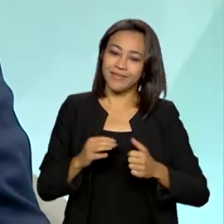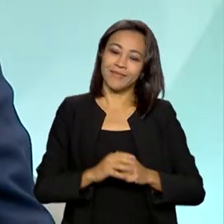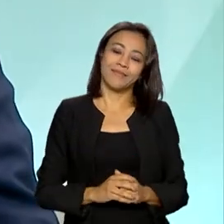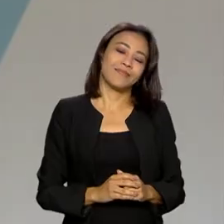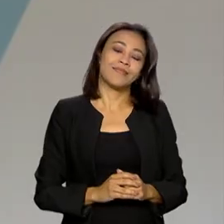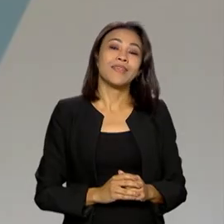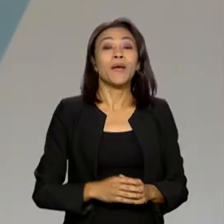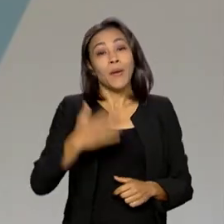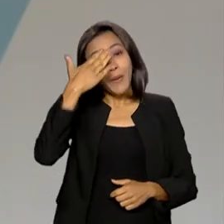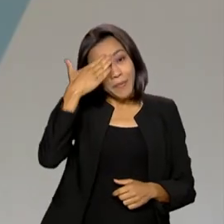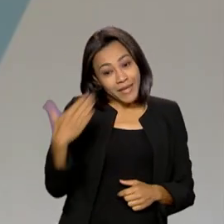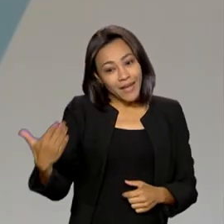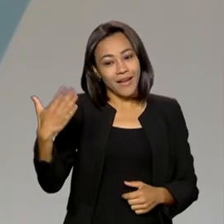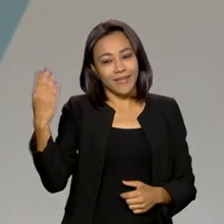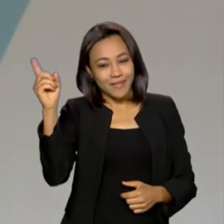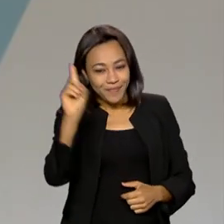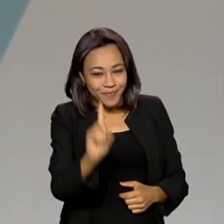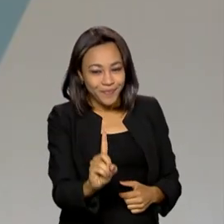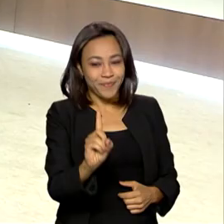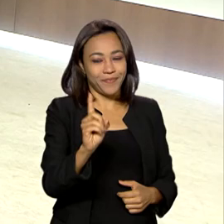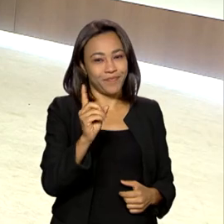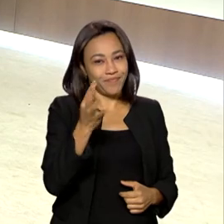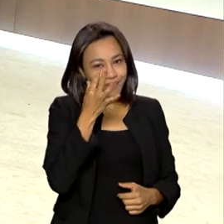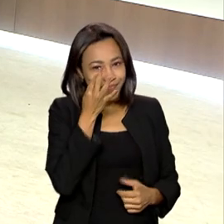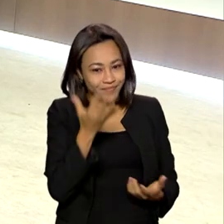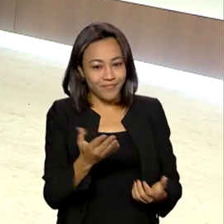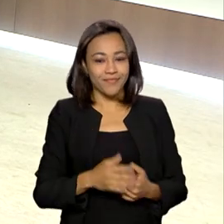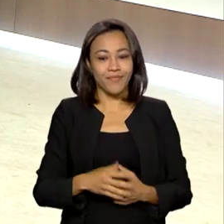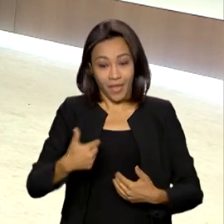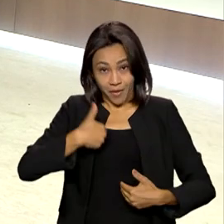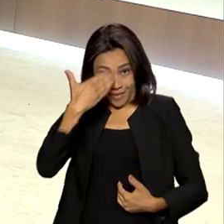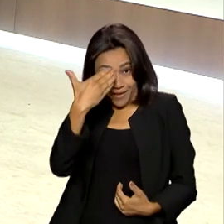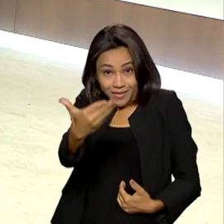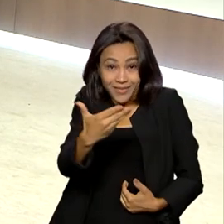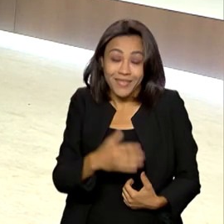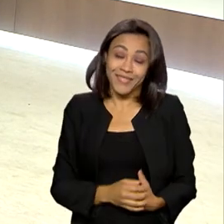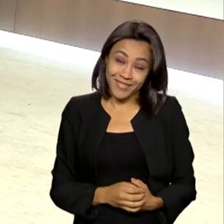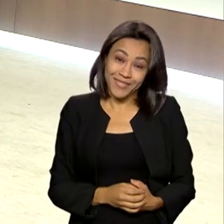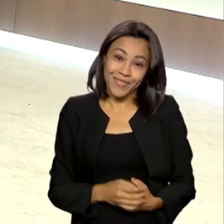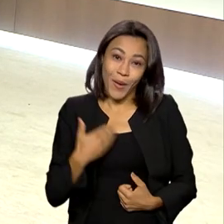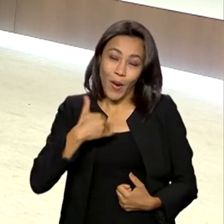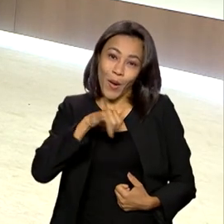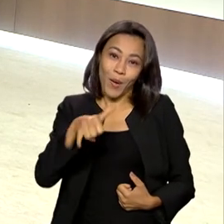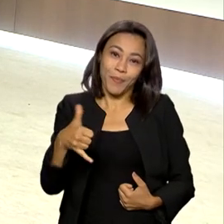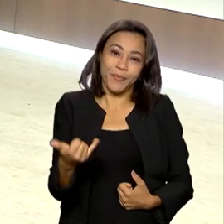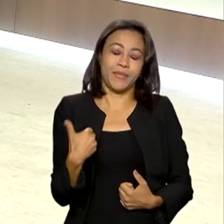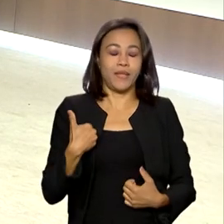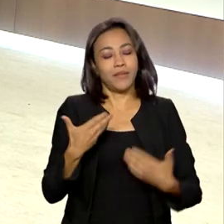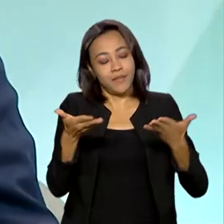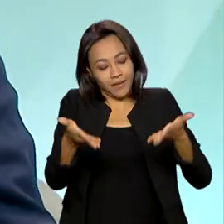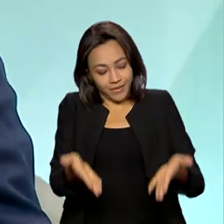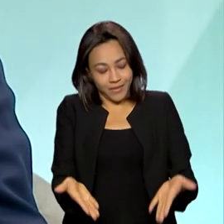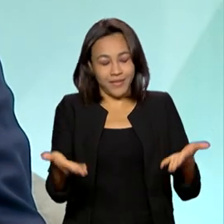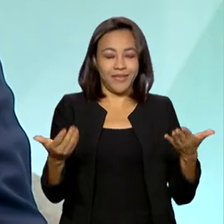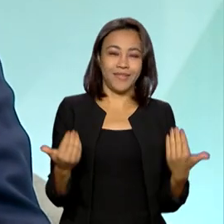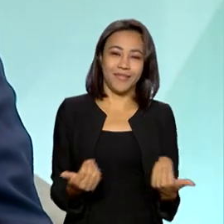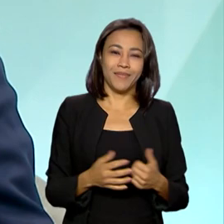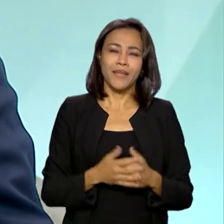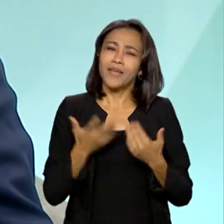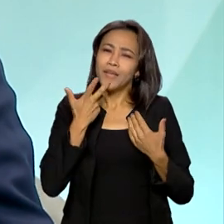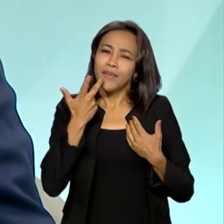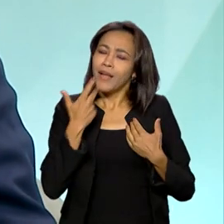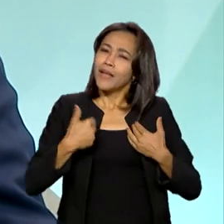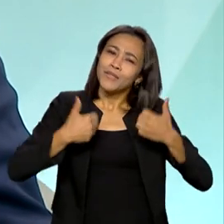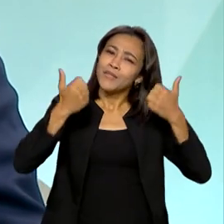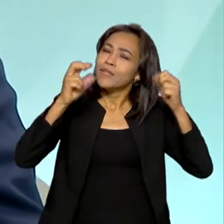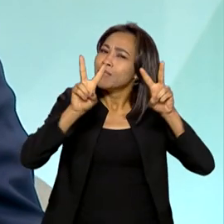Muito obrigado, senhor, por aqui no Brasil em Pauta conosco. Eu que agradeço, Paulo, a oportunidade de estar aqui com vocês e falar um